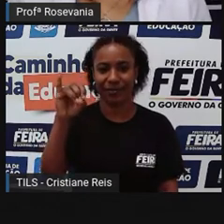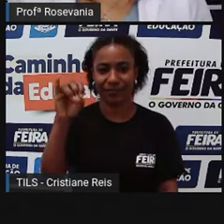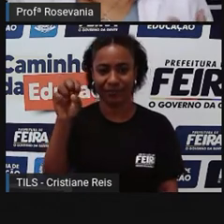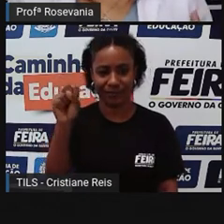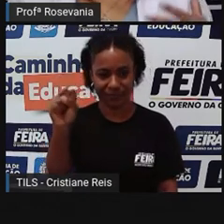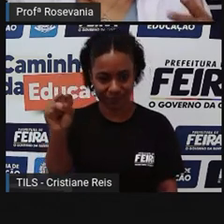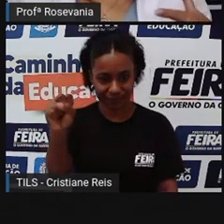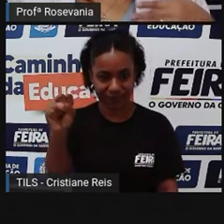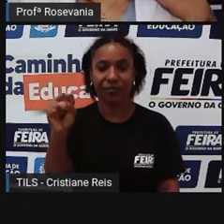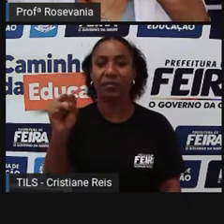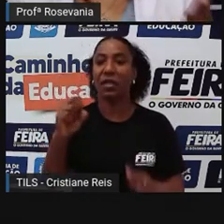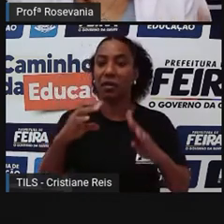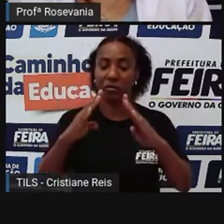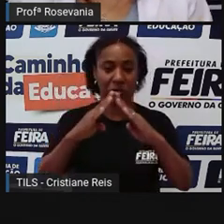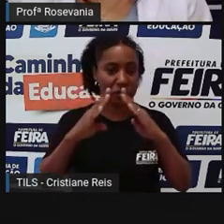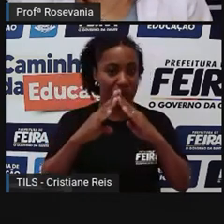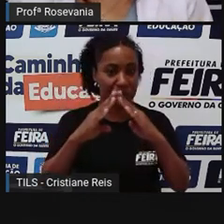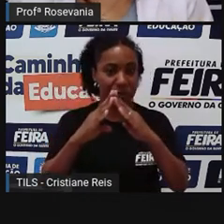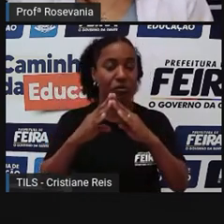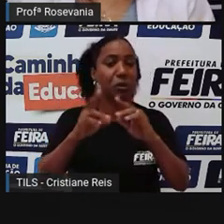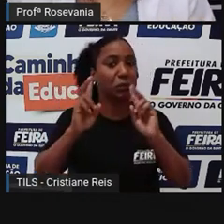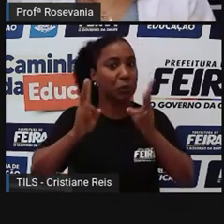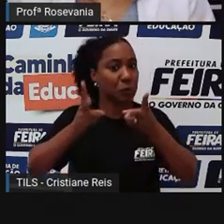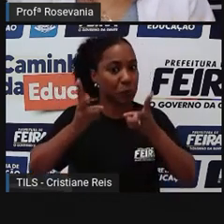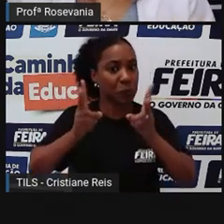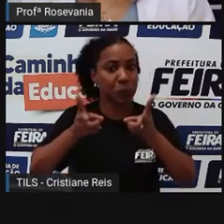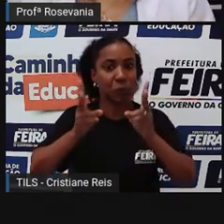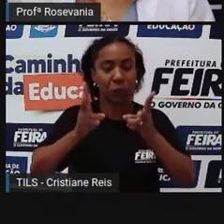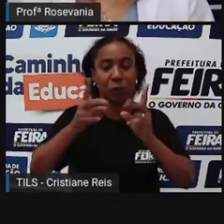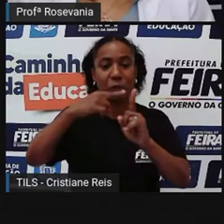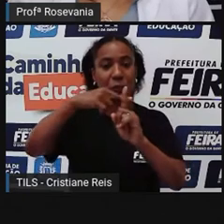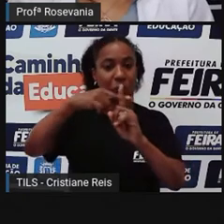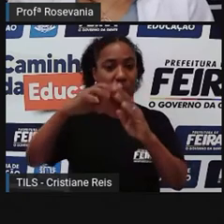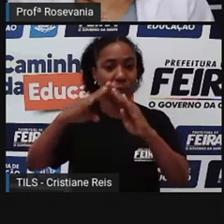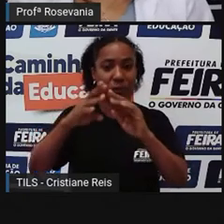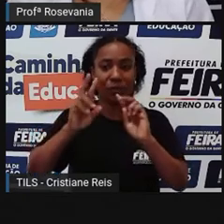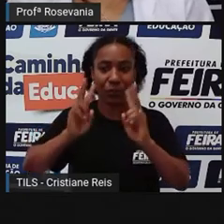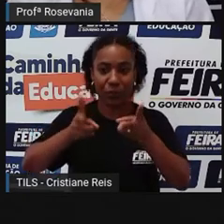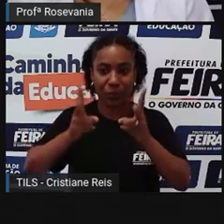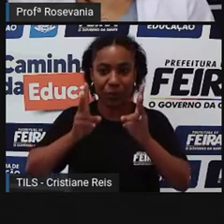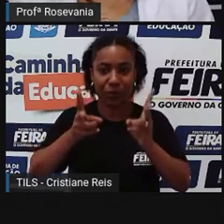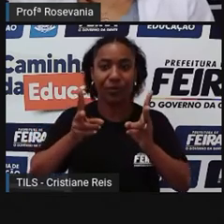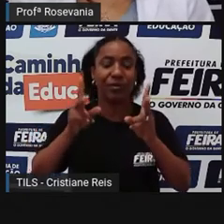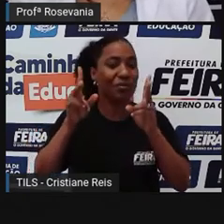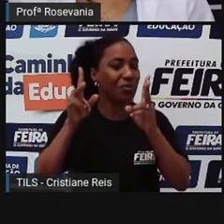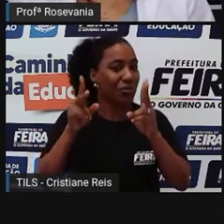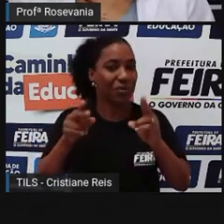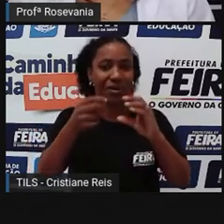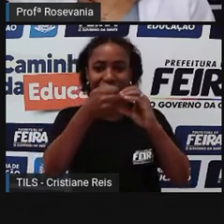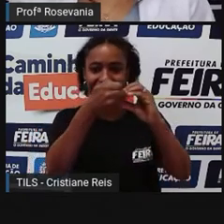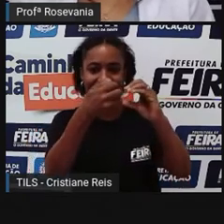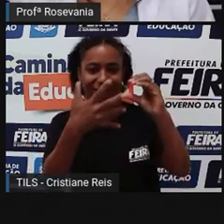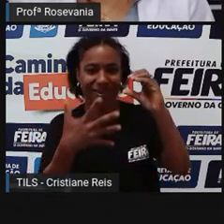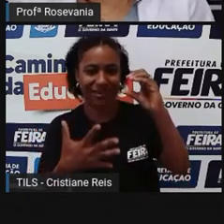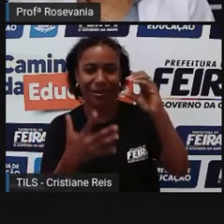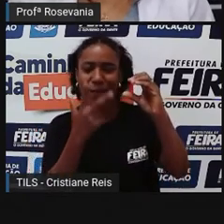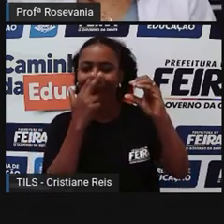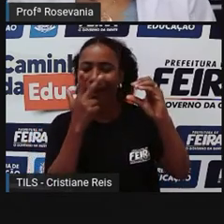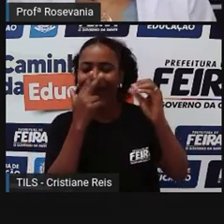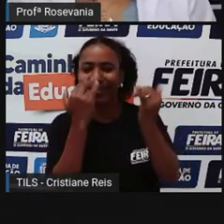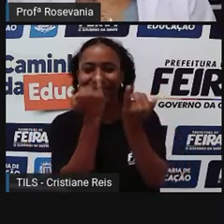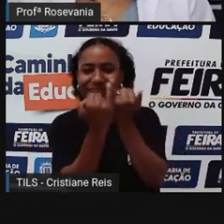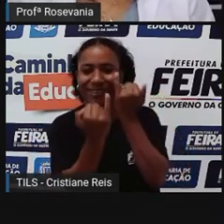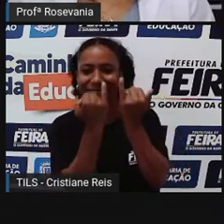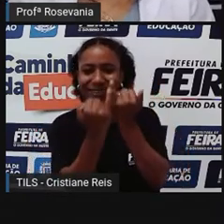ela perdurou até hoje aí nesse espaço com as características bem semelhantes ao que era antes.